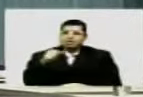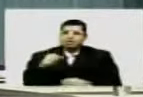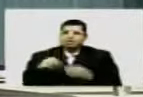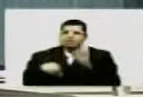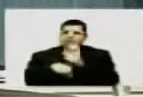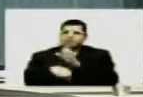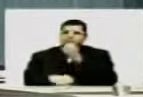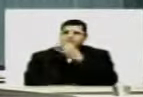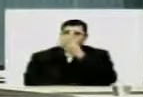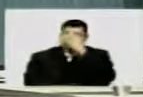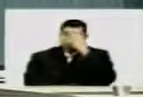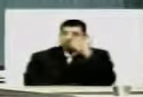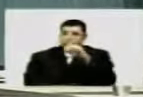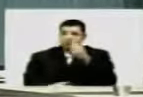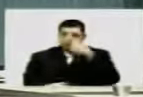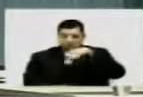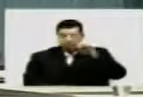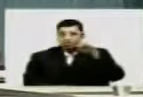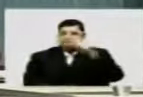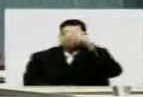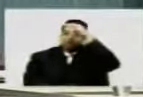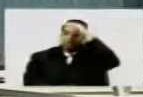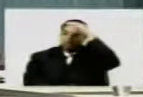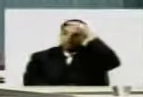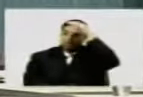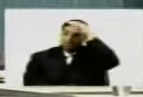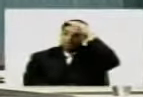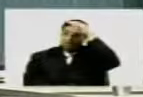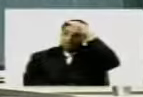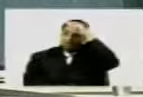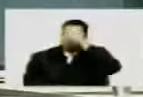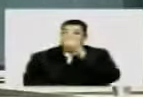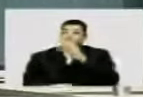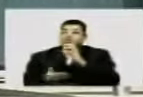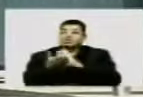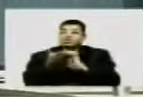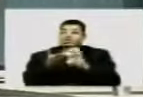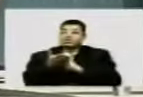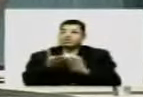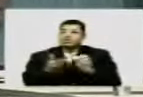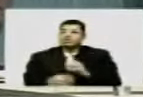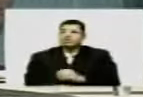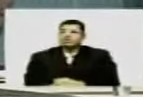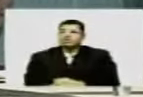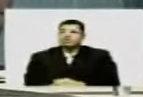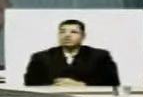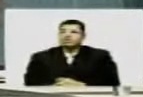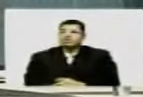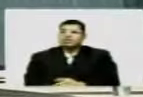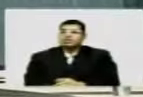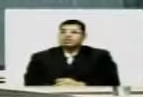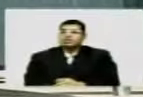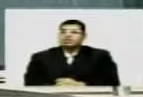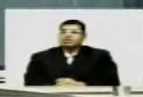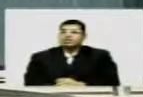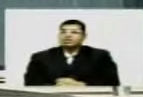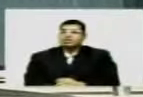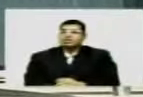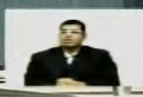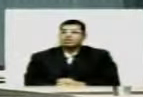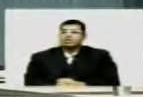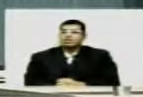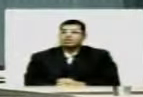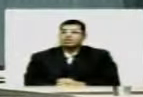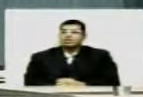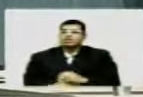Municipal, e não foi a audiência. O secretário de Interior estava em Tabatinga na sexta